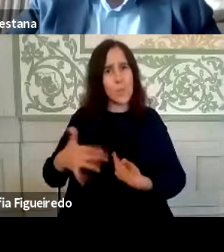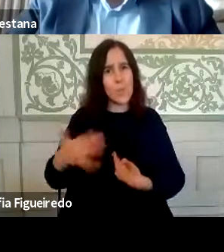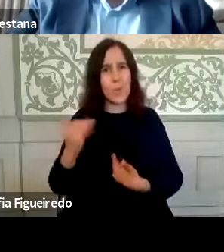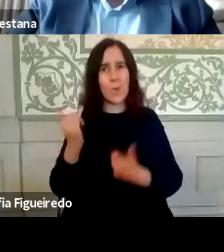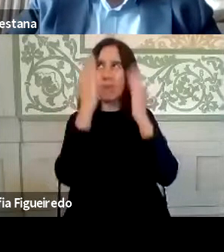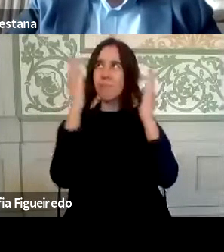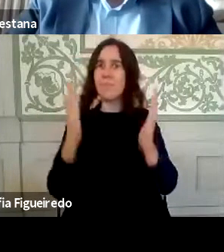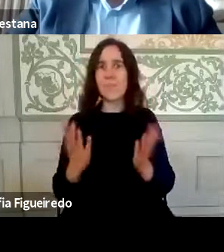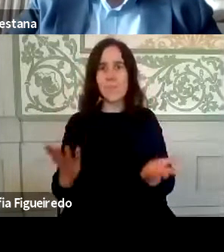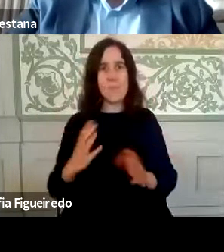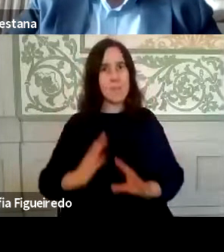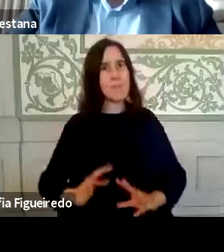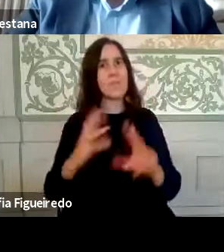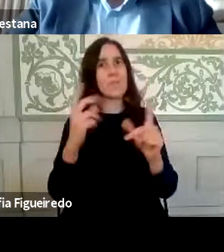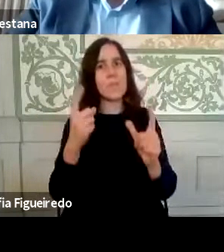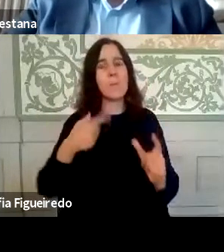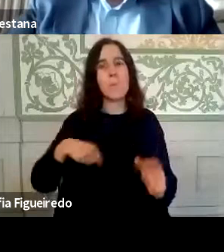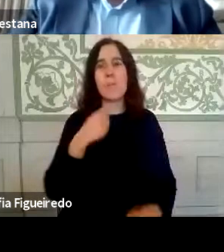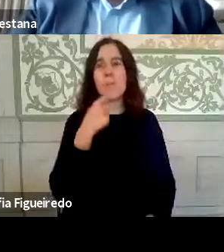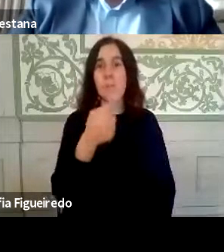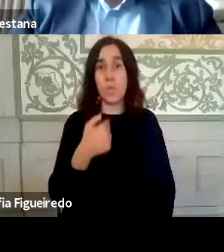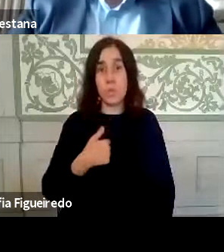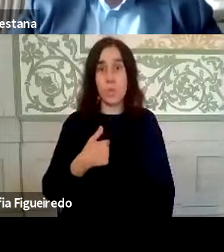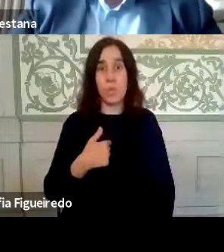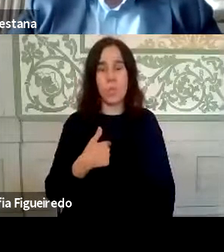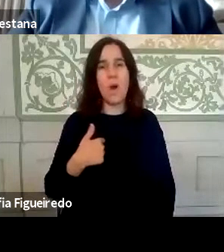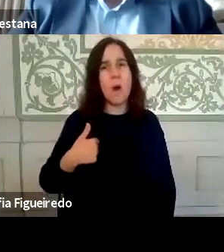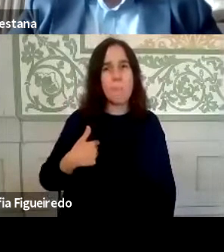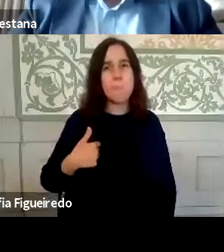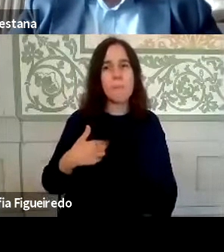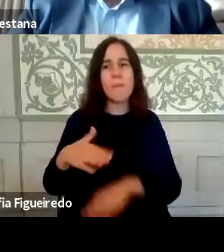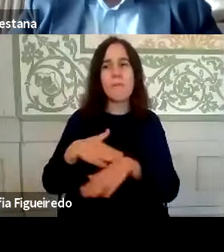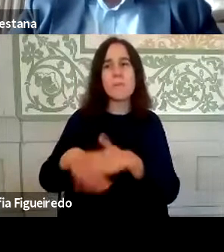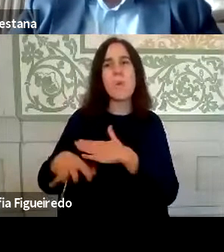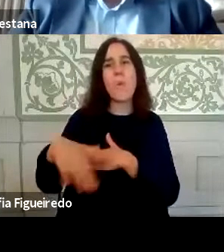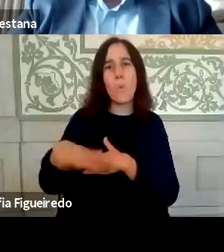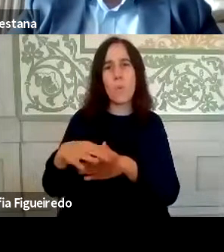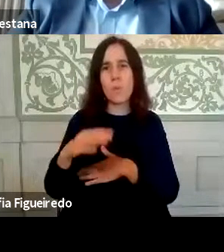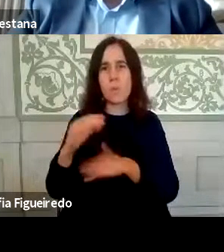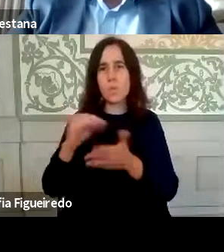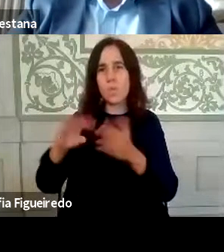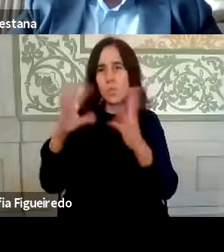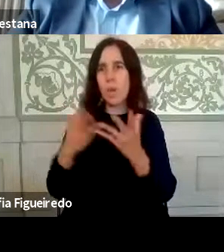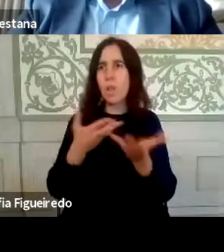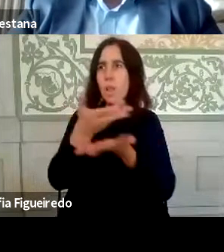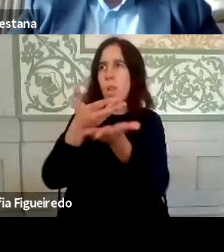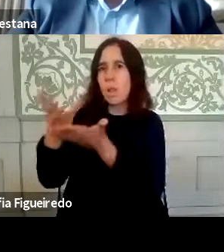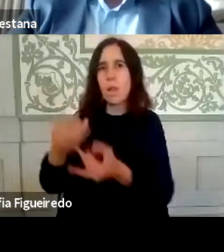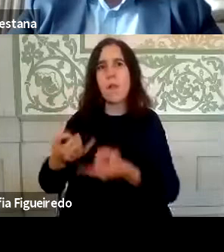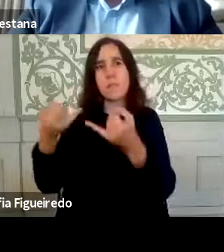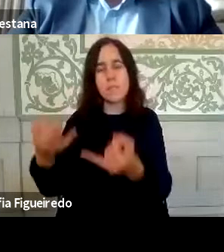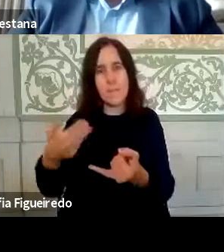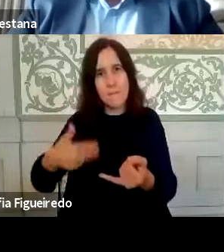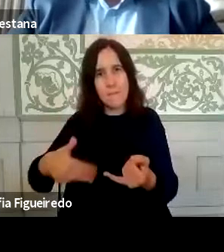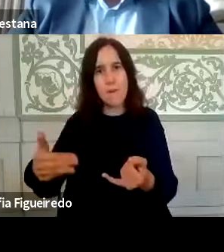organizações a evoluir e nós dizermos, eu quando sei onde o fazer, partilhar com as outras secretarias-gerais e que a seguir vai aparecer